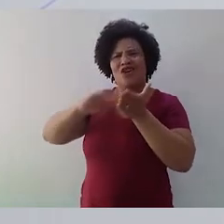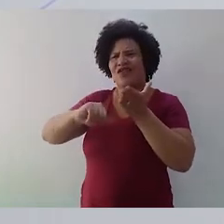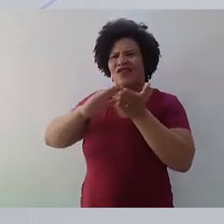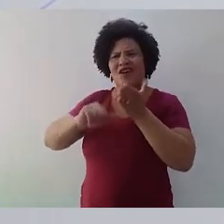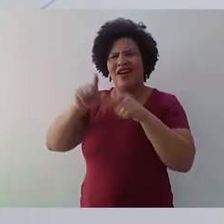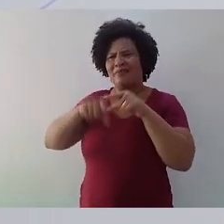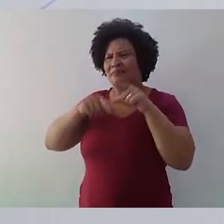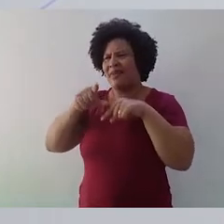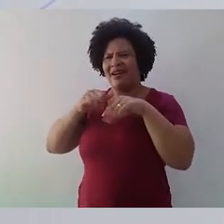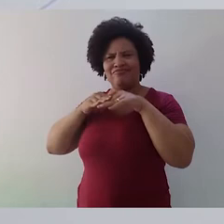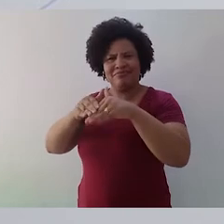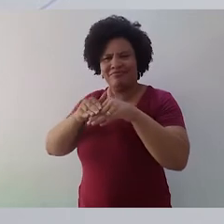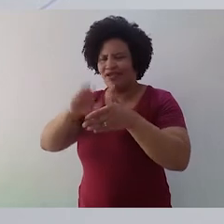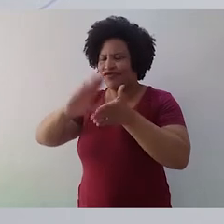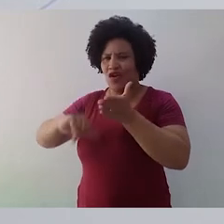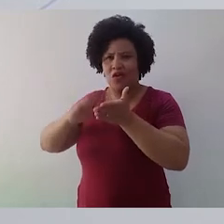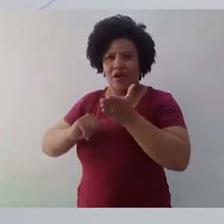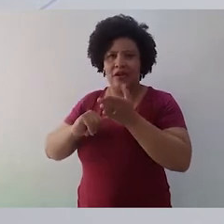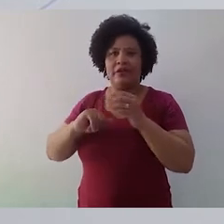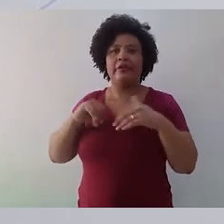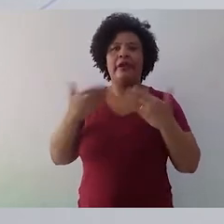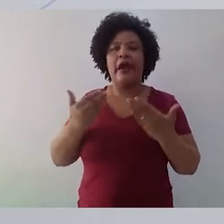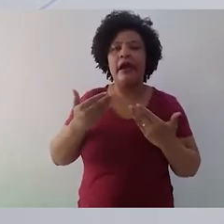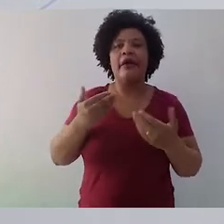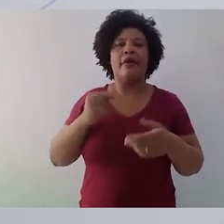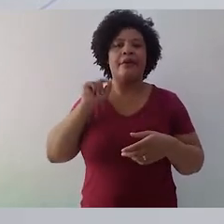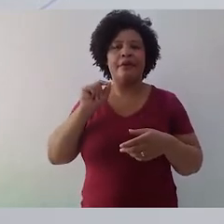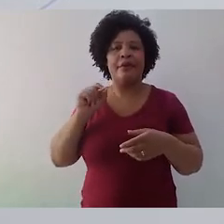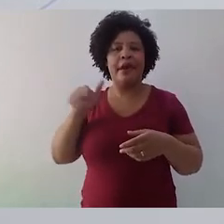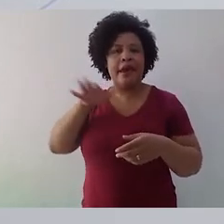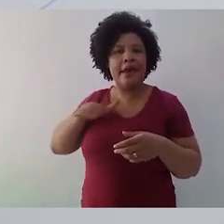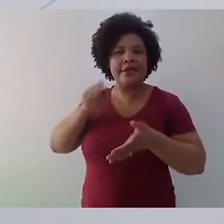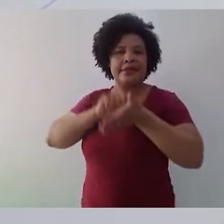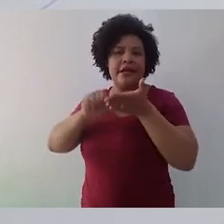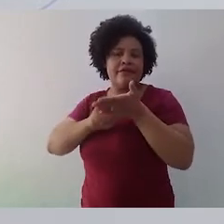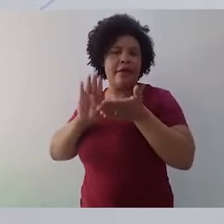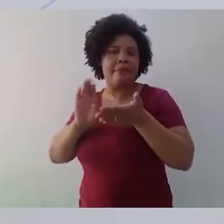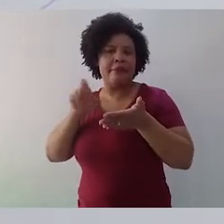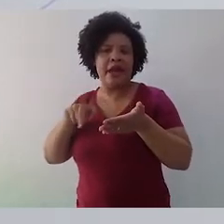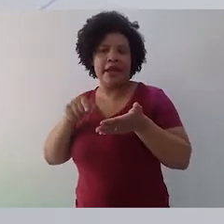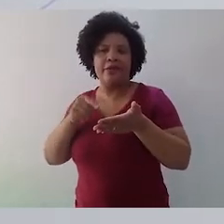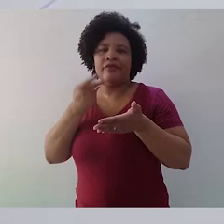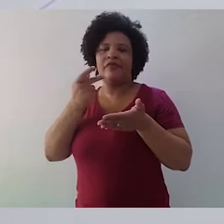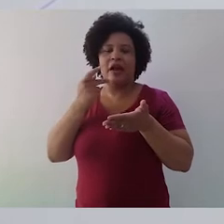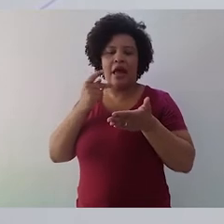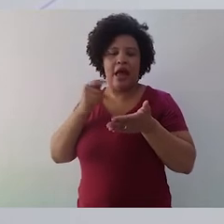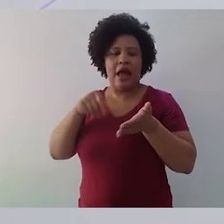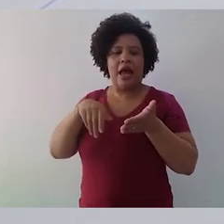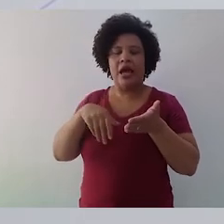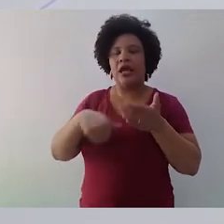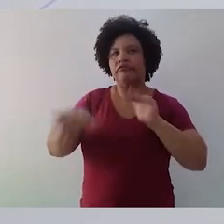contexto. Então, a retórica não vai jamais dizer tem que se escrever desse jeito, tem que se escrever daquele outro jeito.